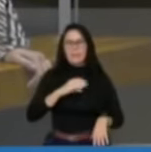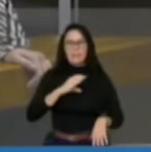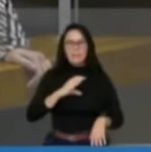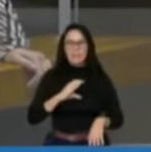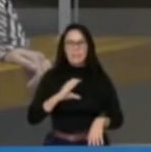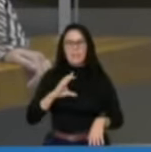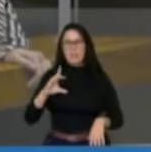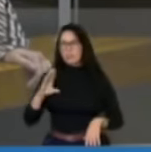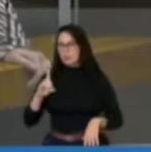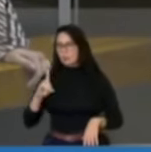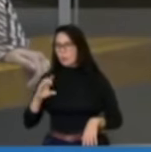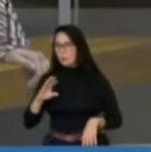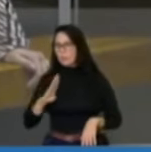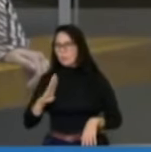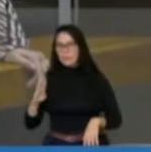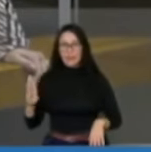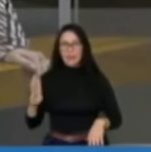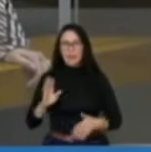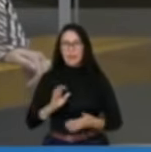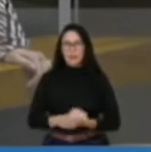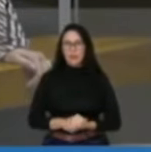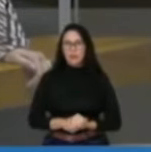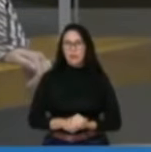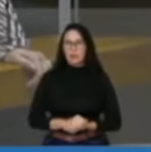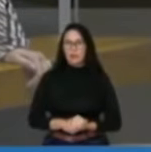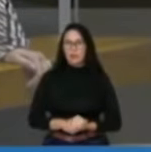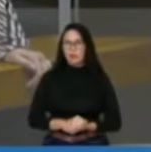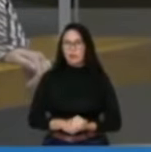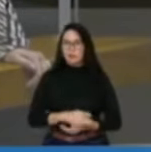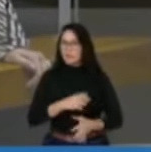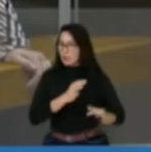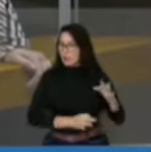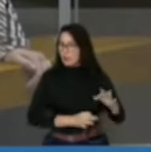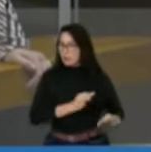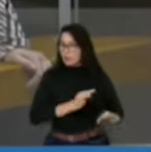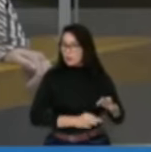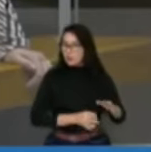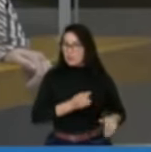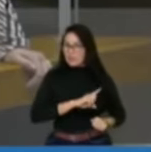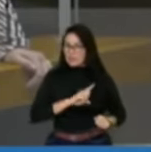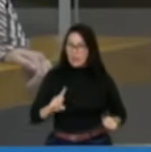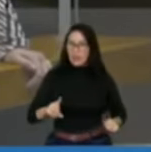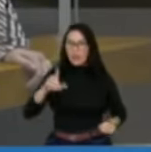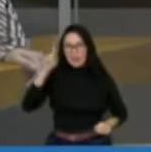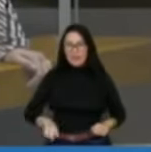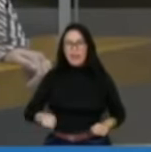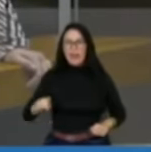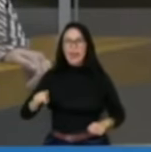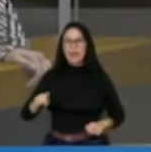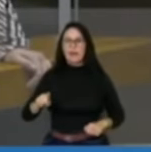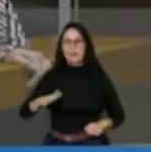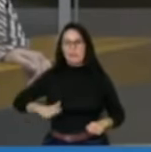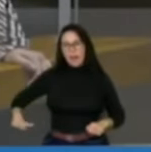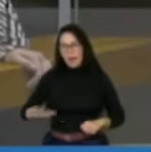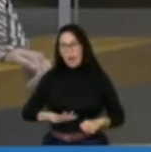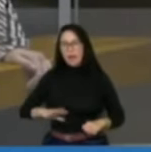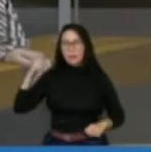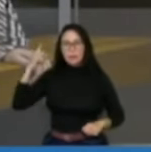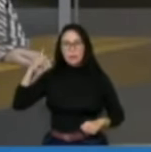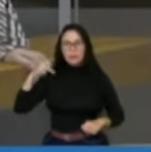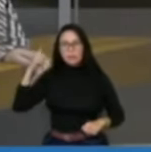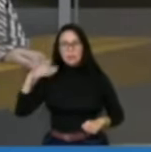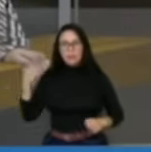porque ele é um cara político. Ele não é magistrado, não. Ele é um político que está lá no Supremo Tribunal Federal e dá pior